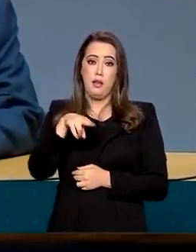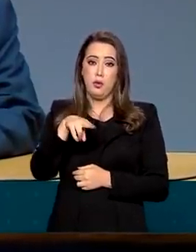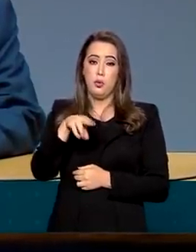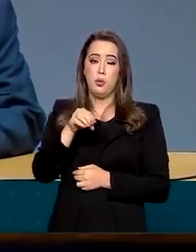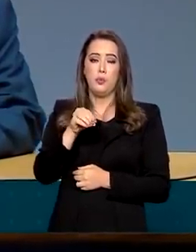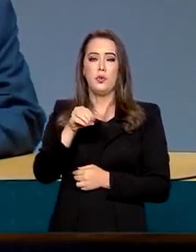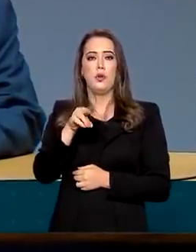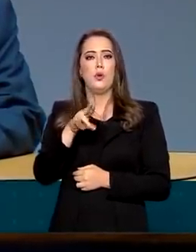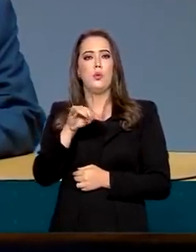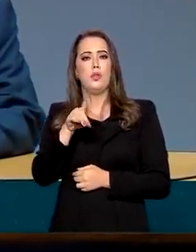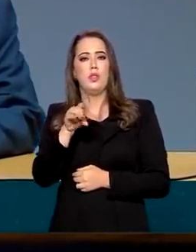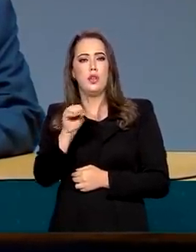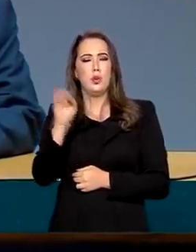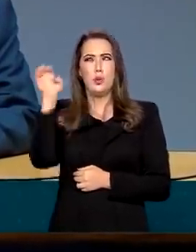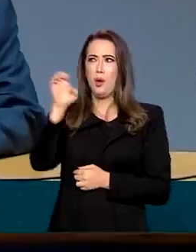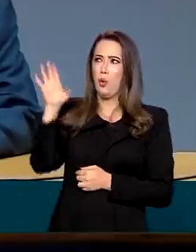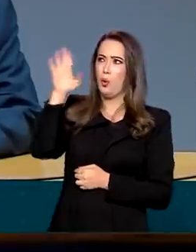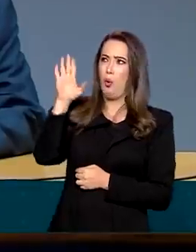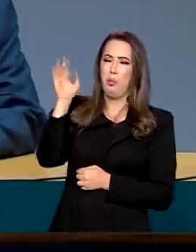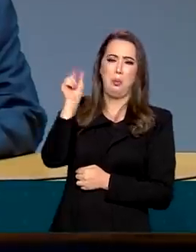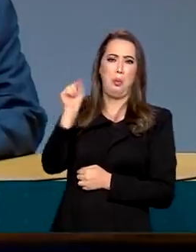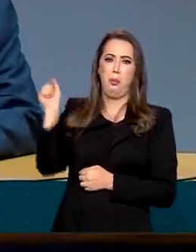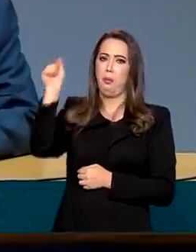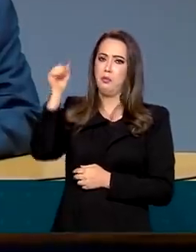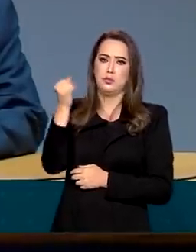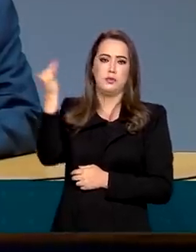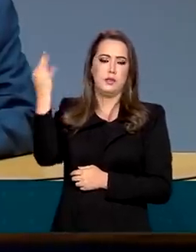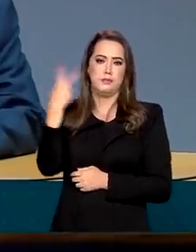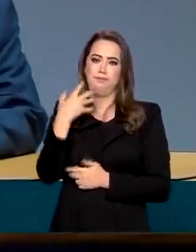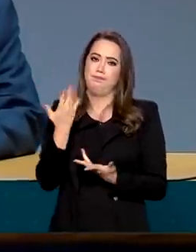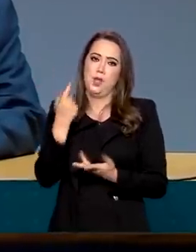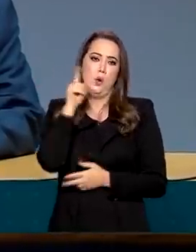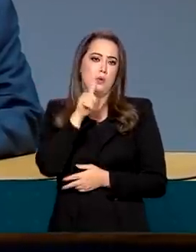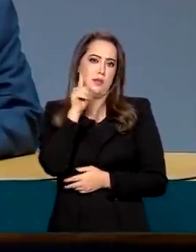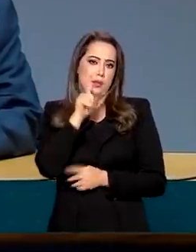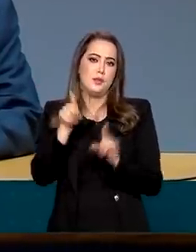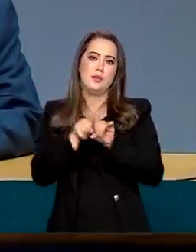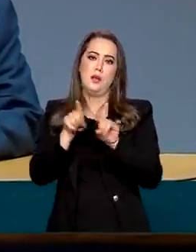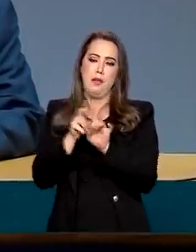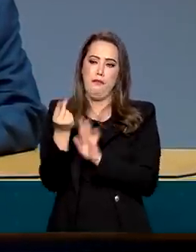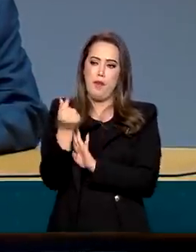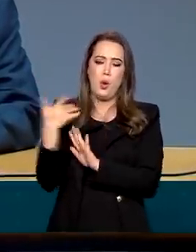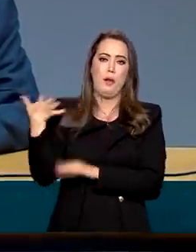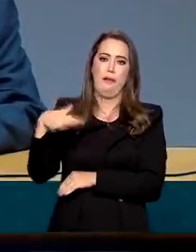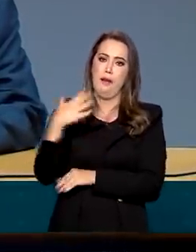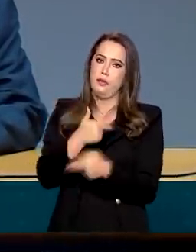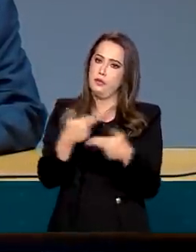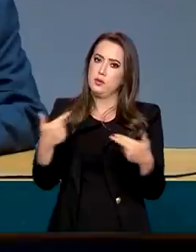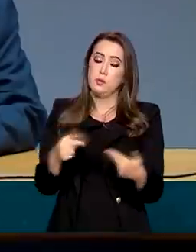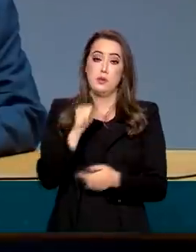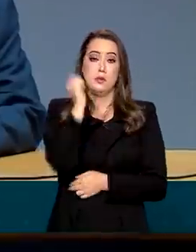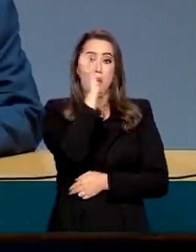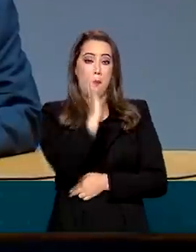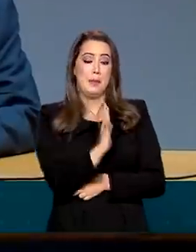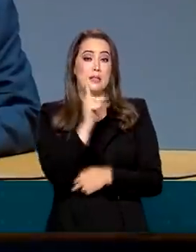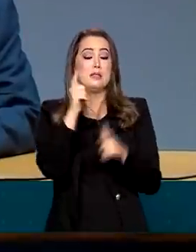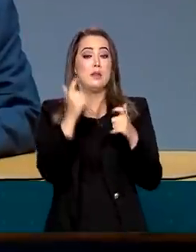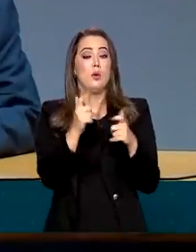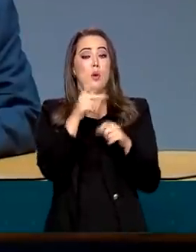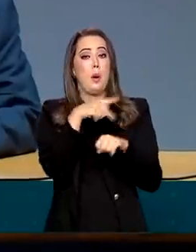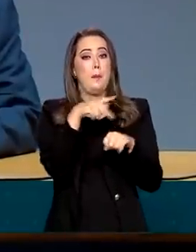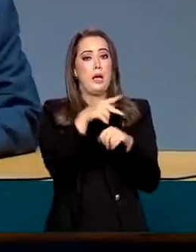quase como um todo, acompanhamos o aumento de preços dos Estados Unidos. E o Brasil é um dos países que,